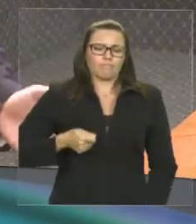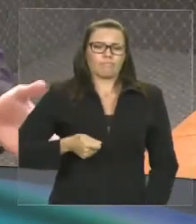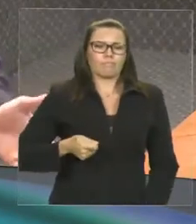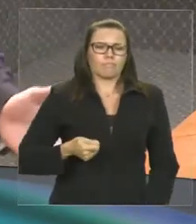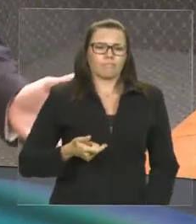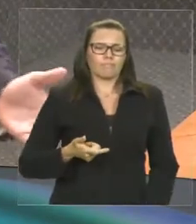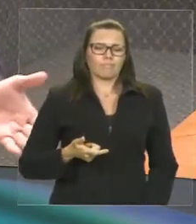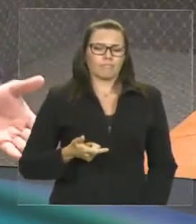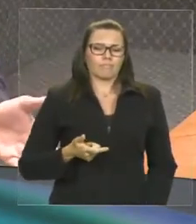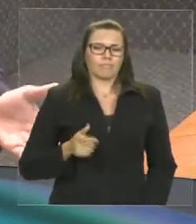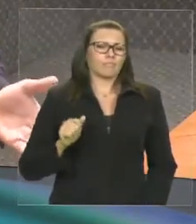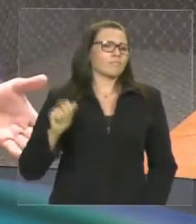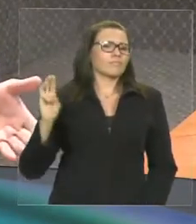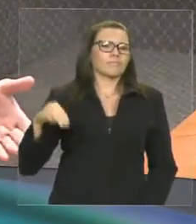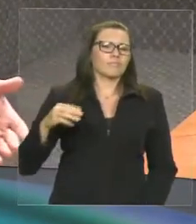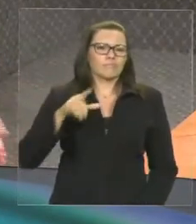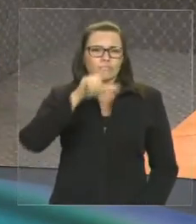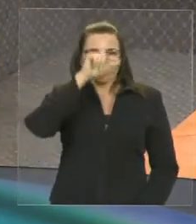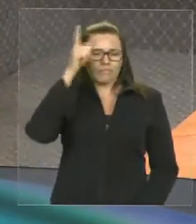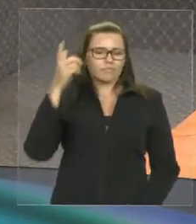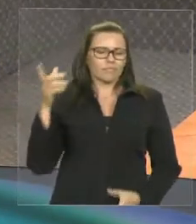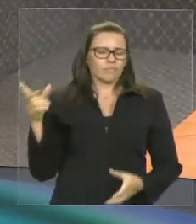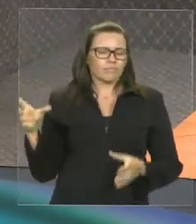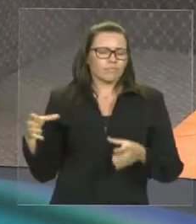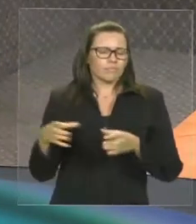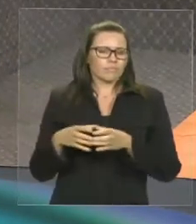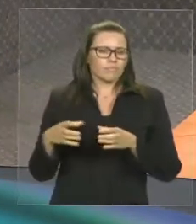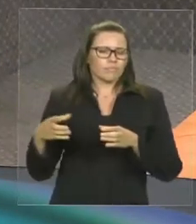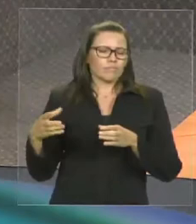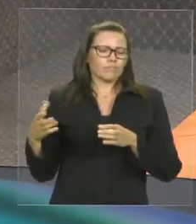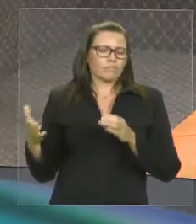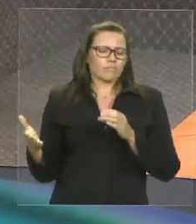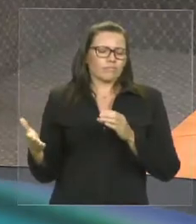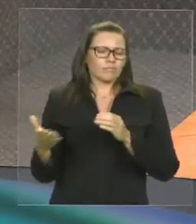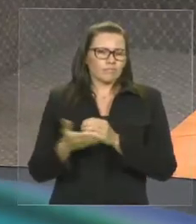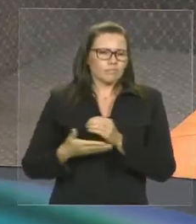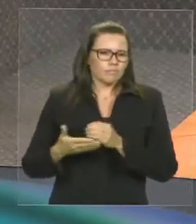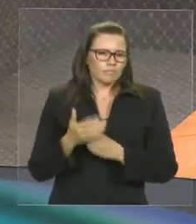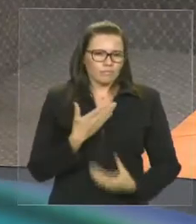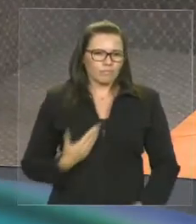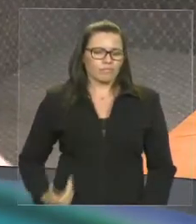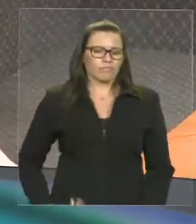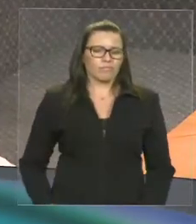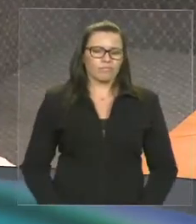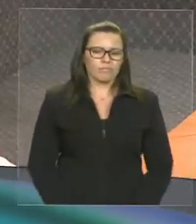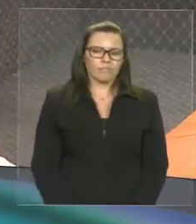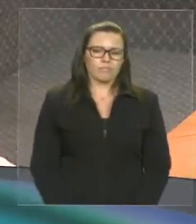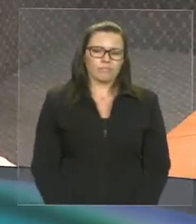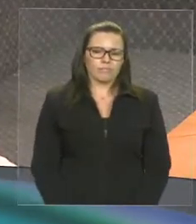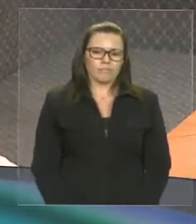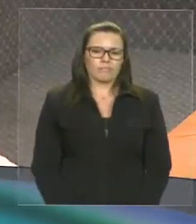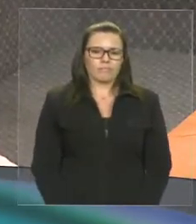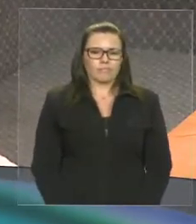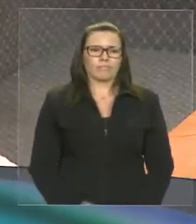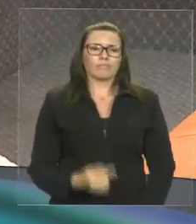Então, olha, uma sugestão que eu lhe dou, cuide da sua área, que o governo cuida da dele.